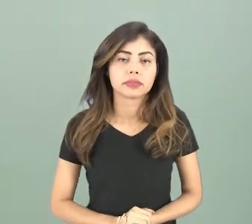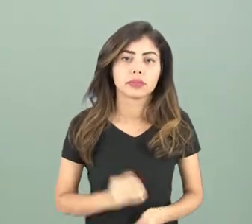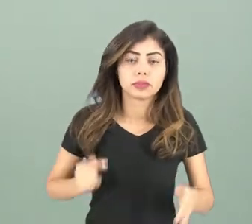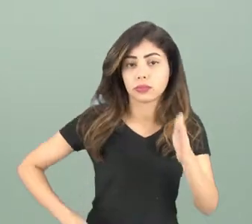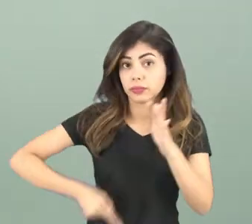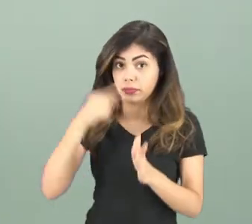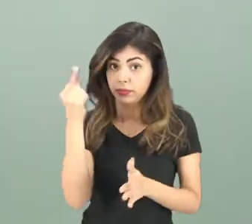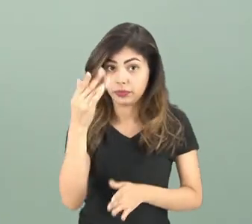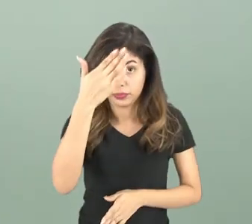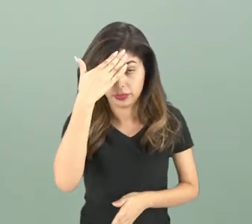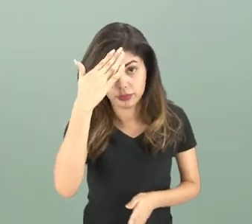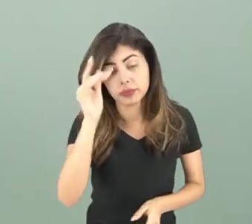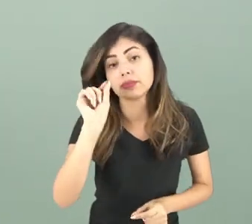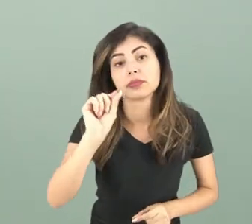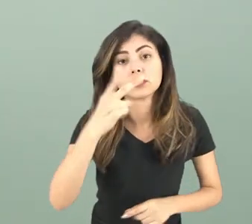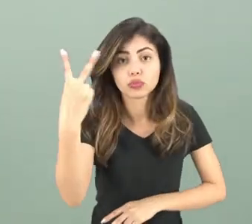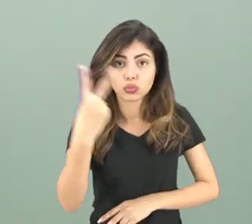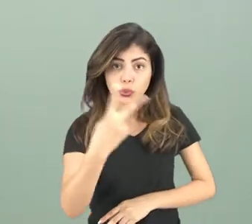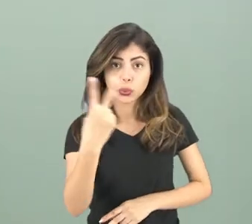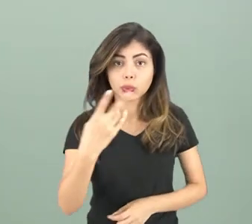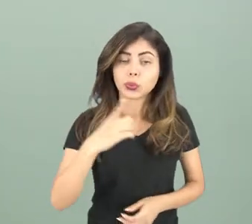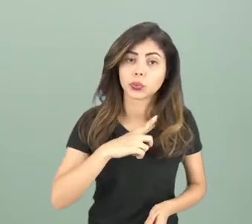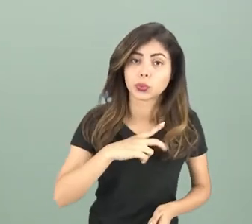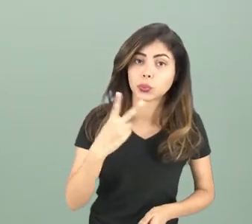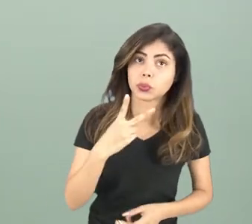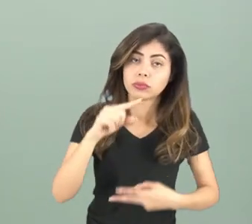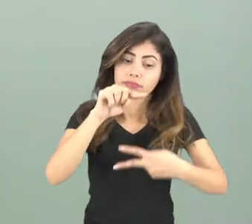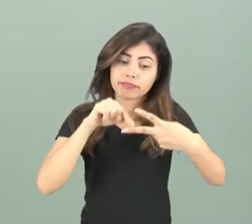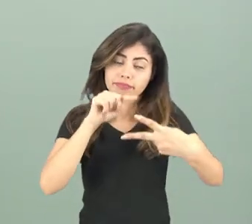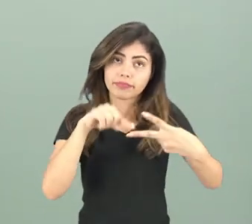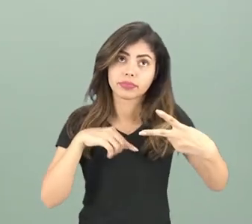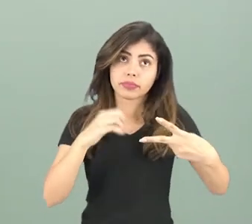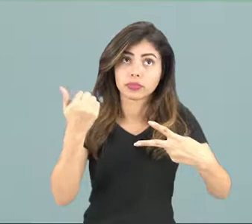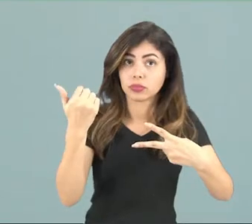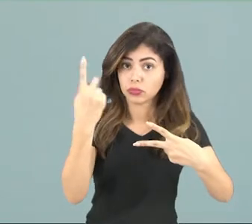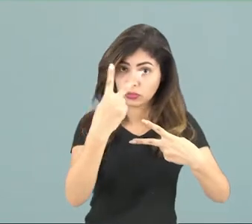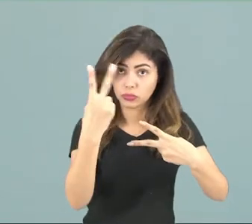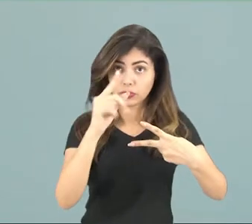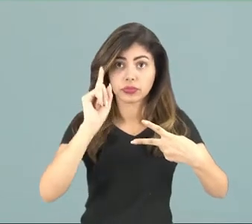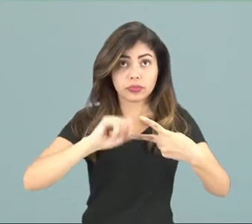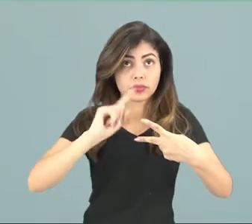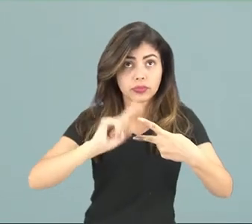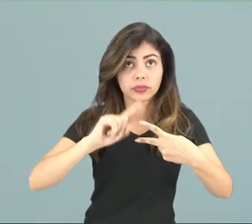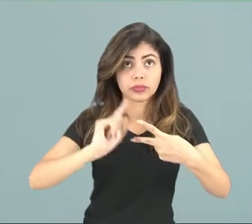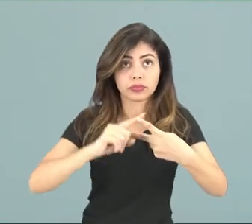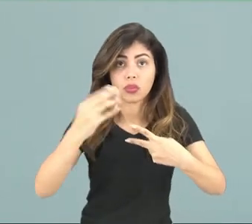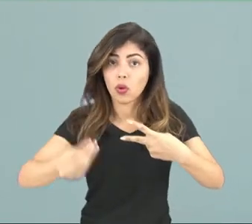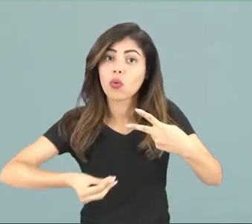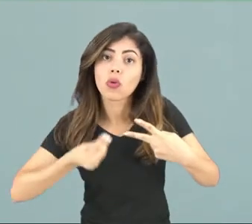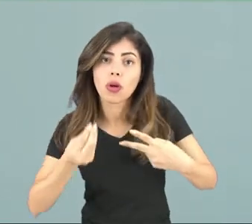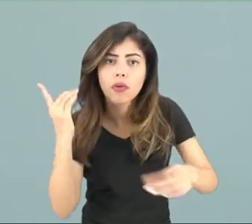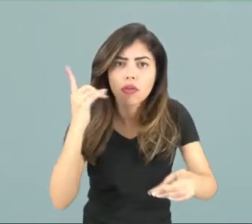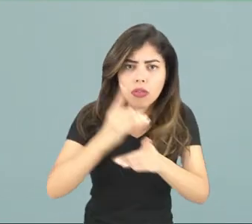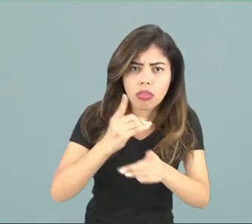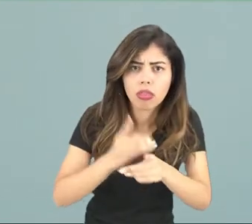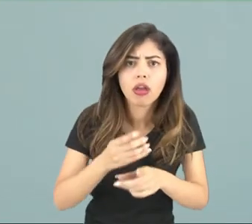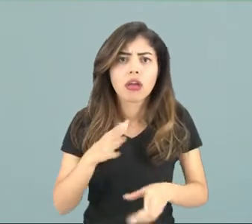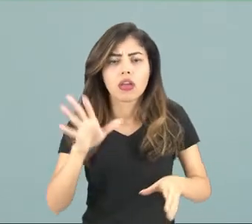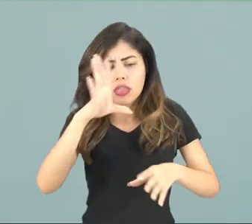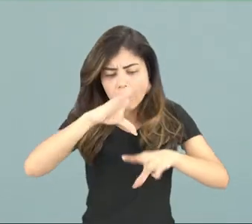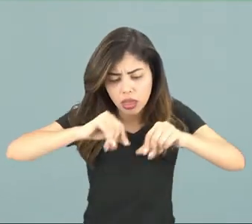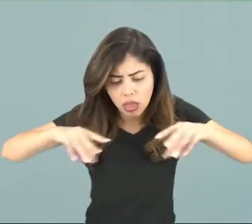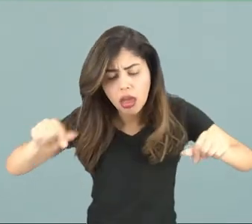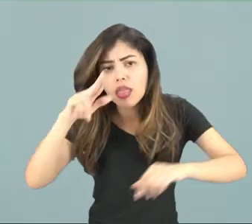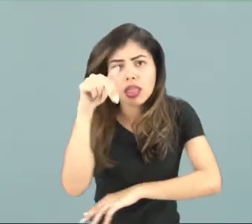Primeiro você precisa entender que tem dois tipos de imã, ele vai se classificar em dois tipos. Primeiro é como que ele é encontrado de forma